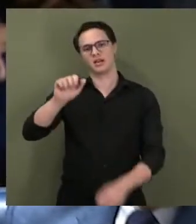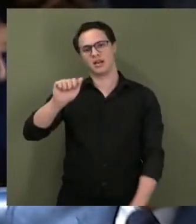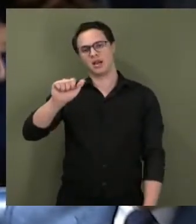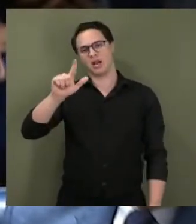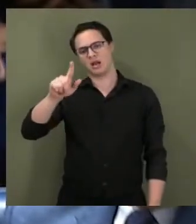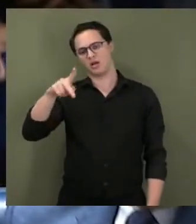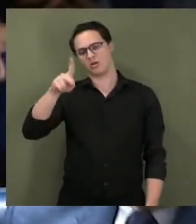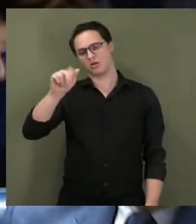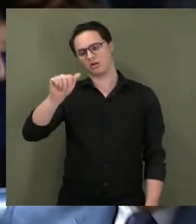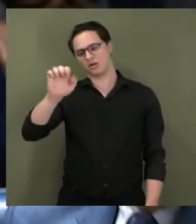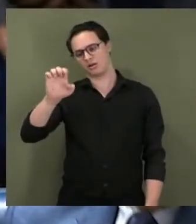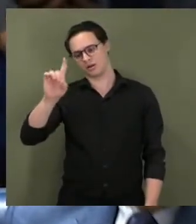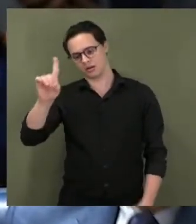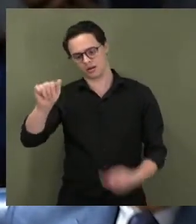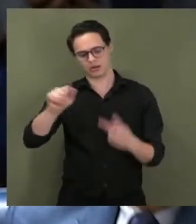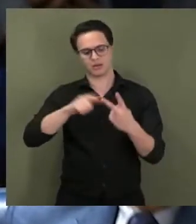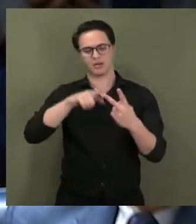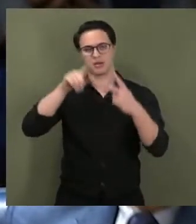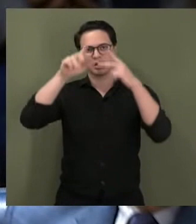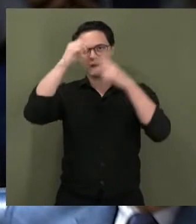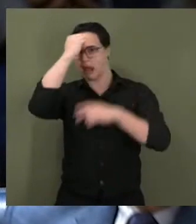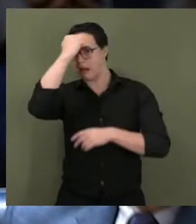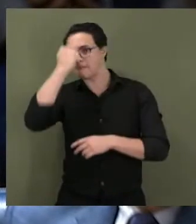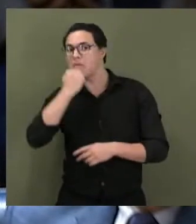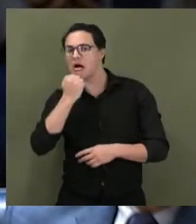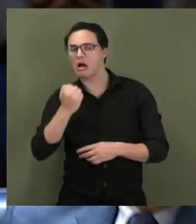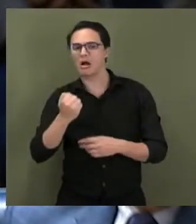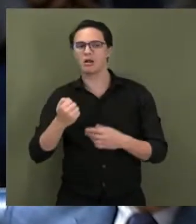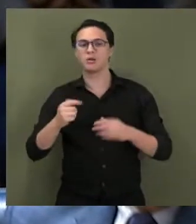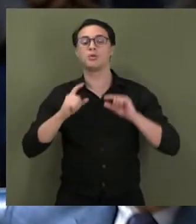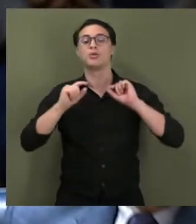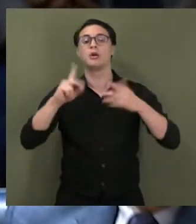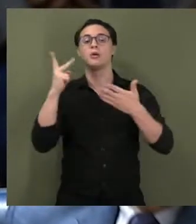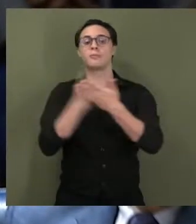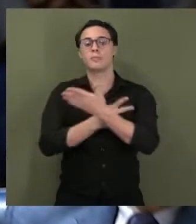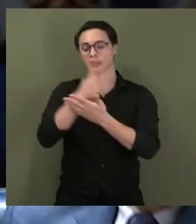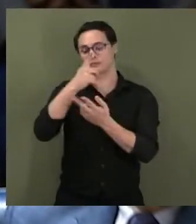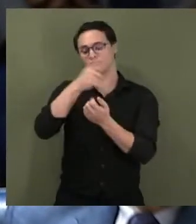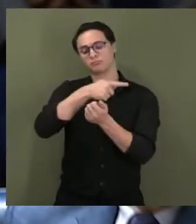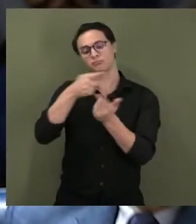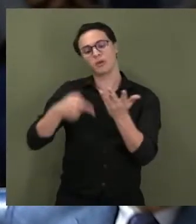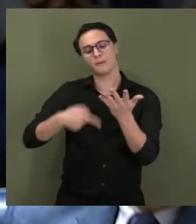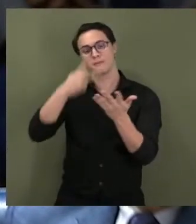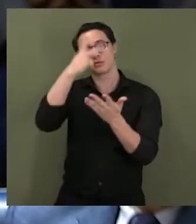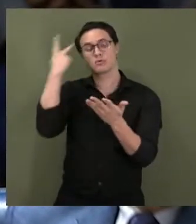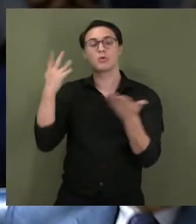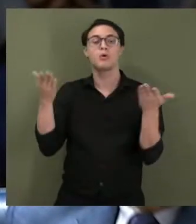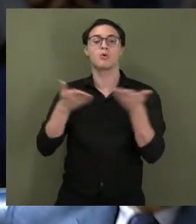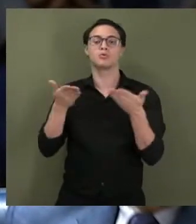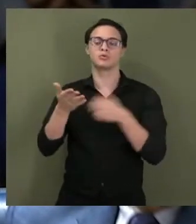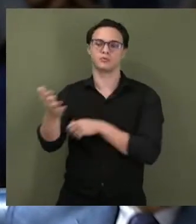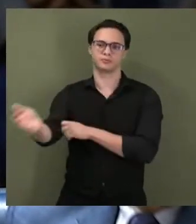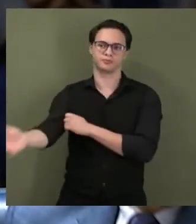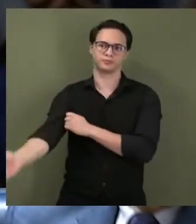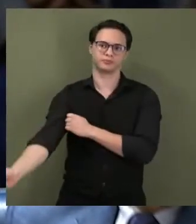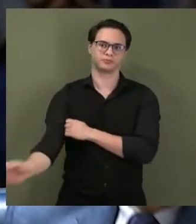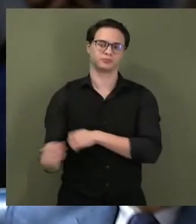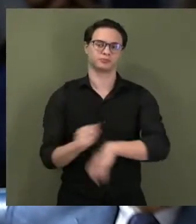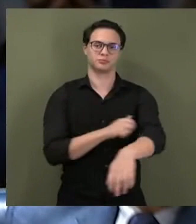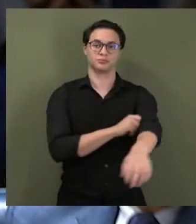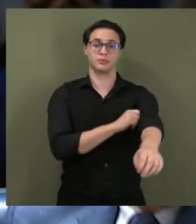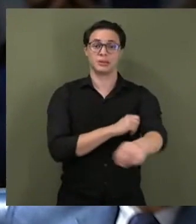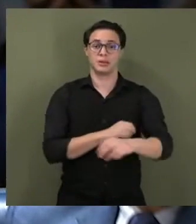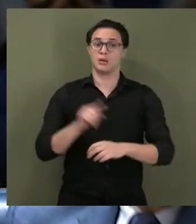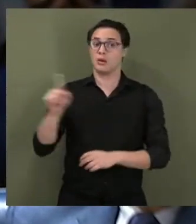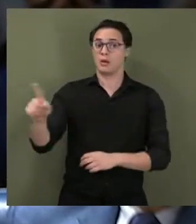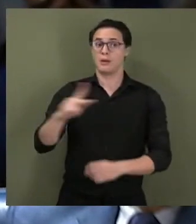o Hamas, para estar acontecendo o que está acontecendo hoje. Quem está por trás de tudo isso. Então, presidente, as palavras do presidente